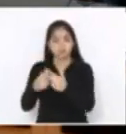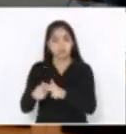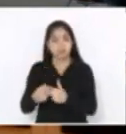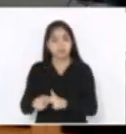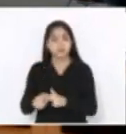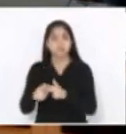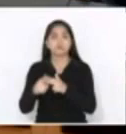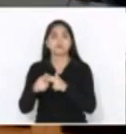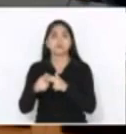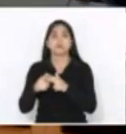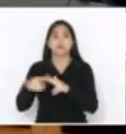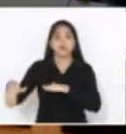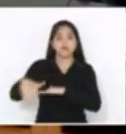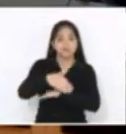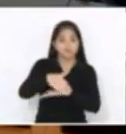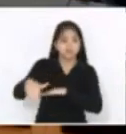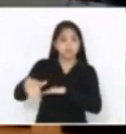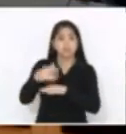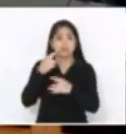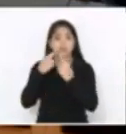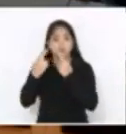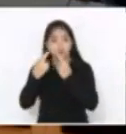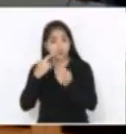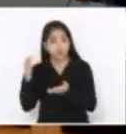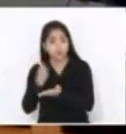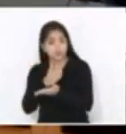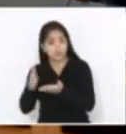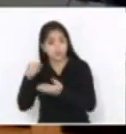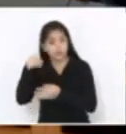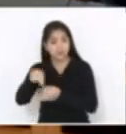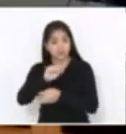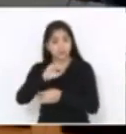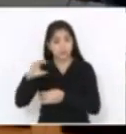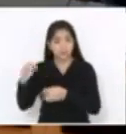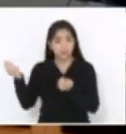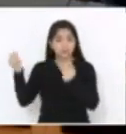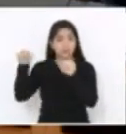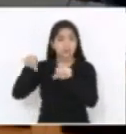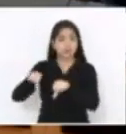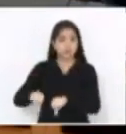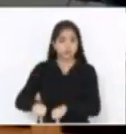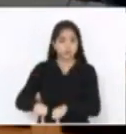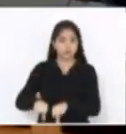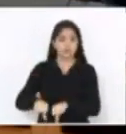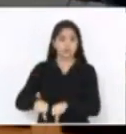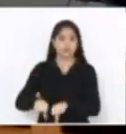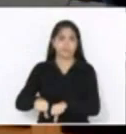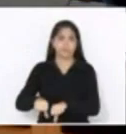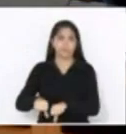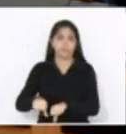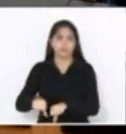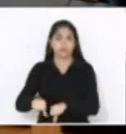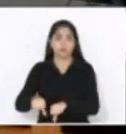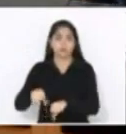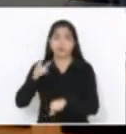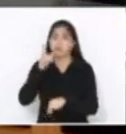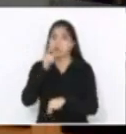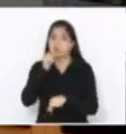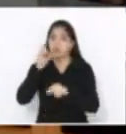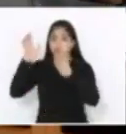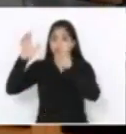muitos trechos no nosso Estado se agravou com as últimas chuvas.